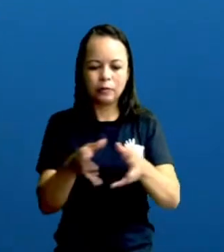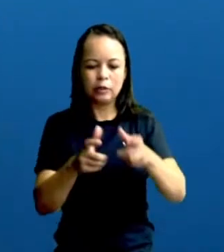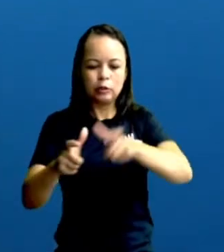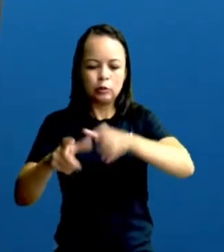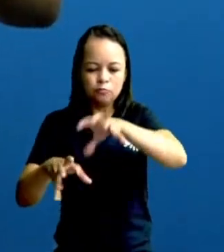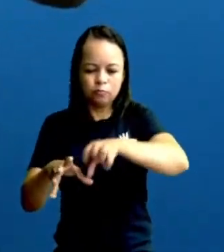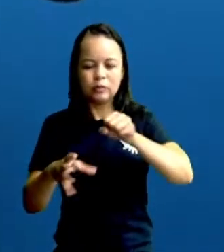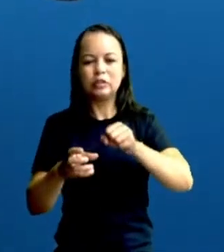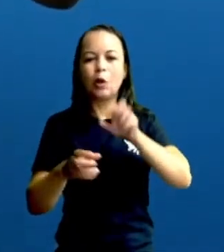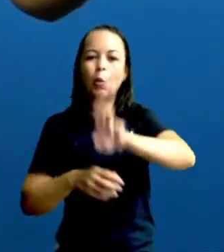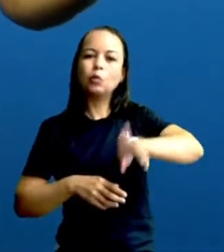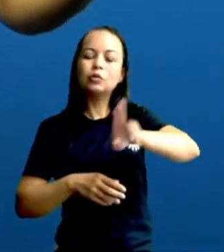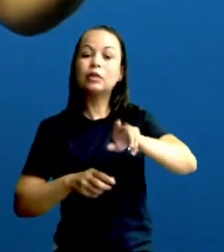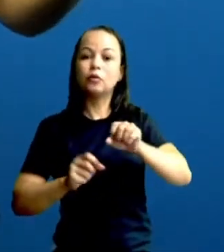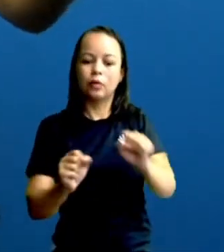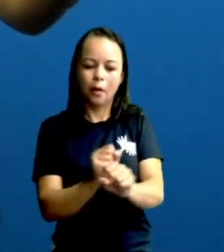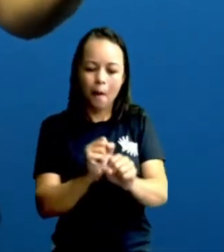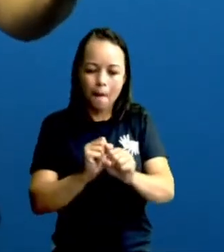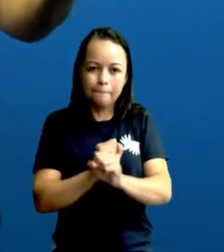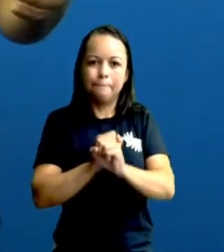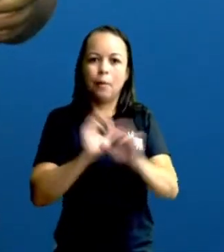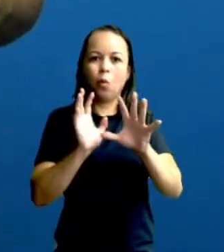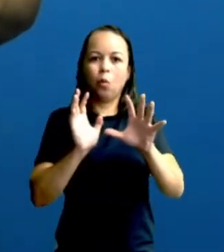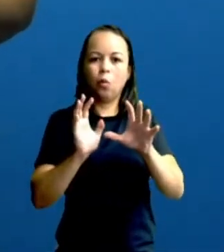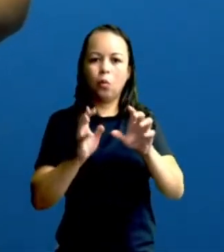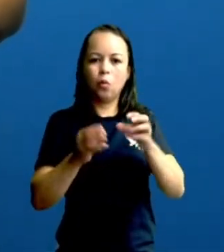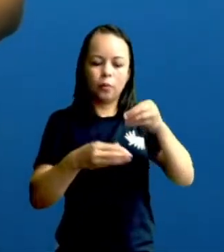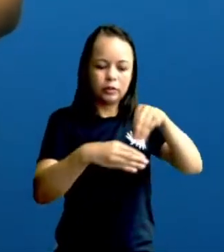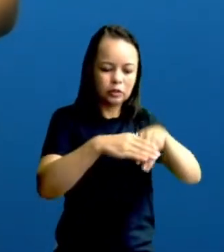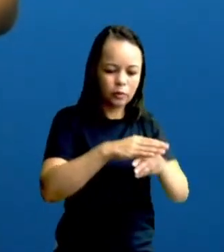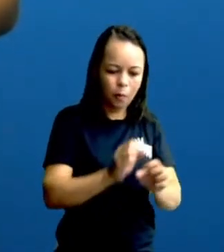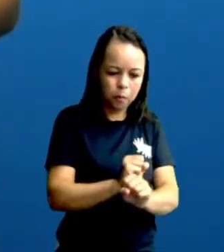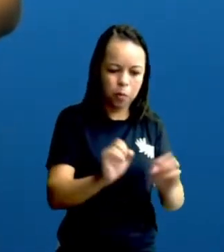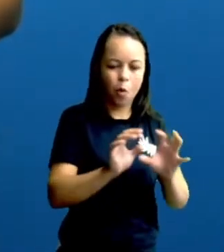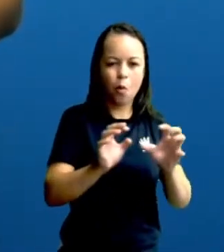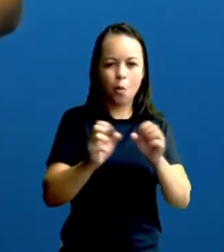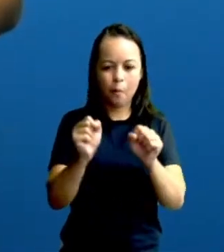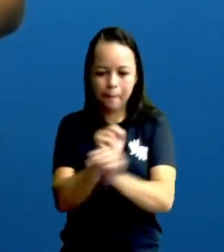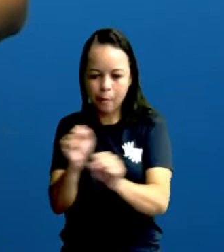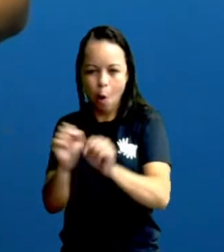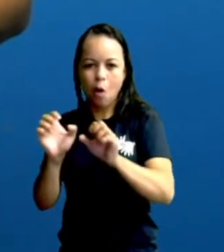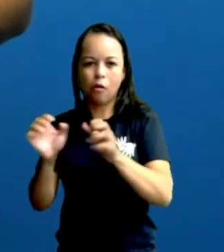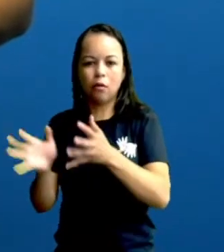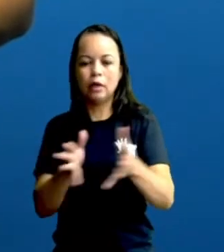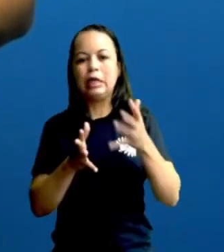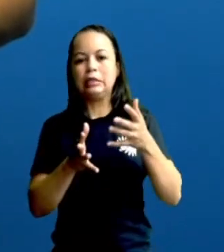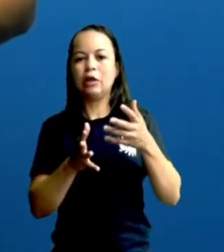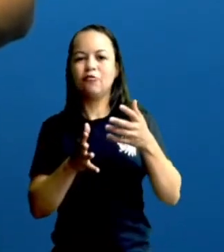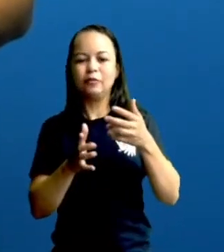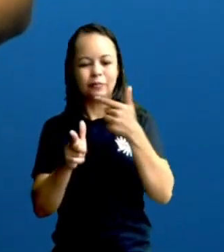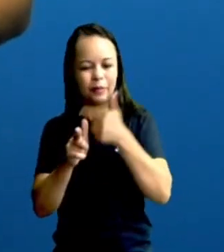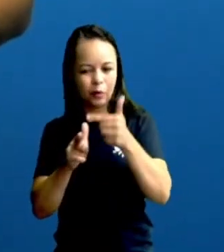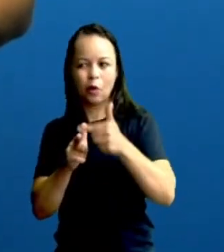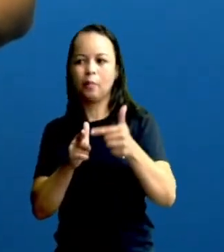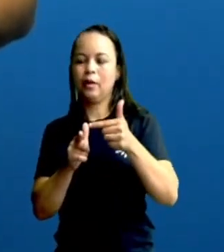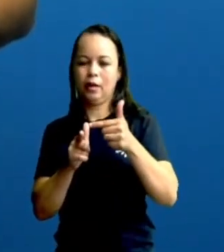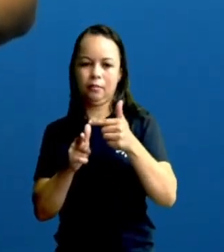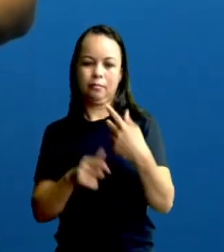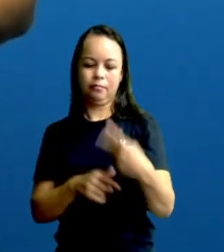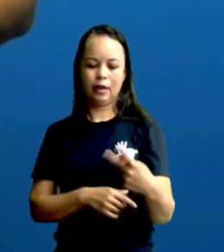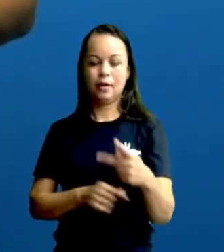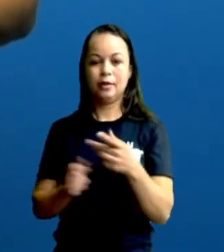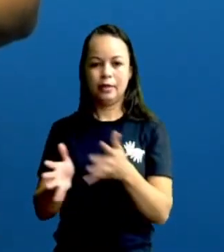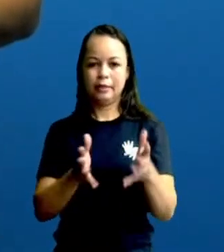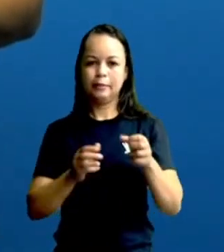usados explosivos, usados outros elementos que vão, com certeza, impactar esse ambiente que está sendo explorado,